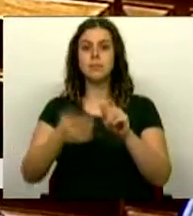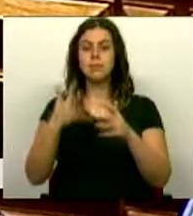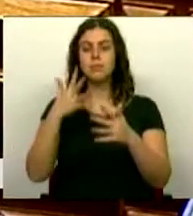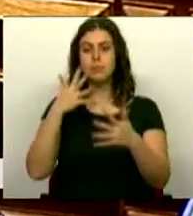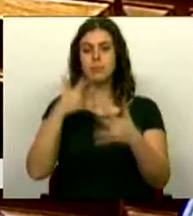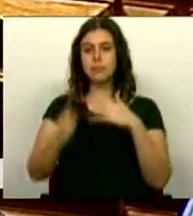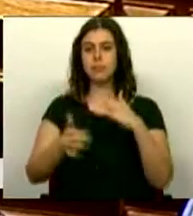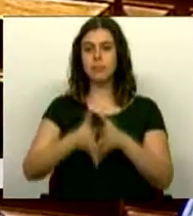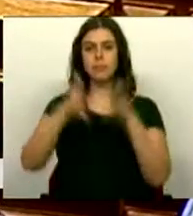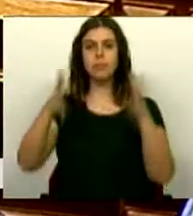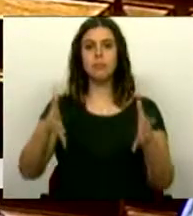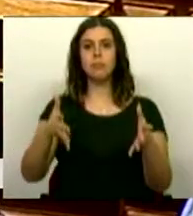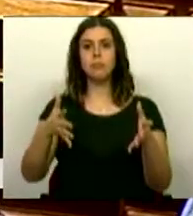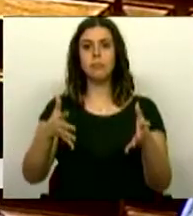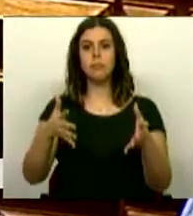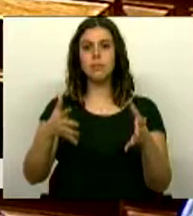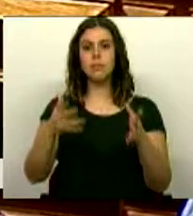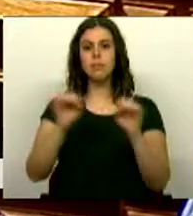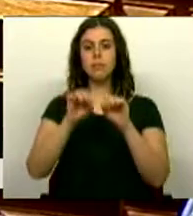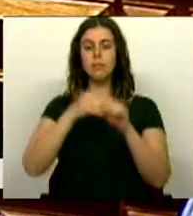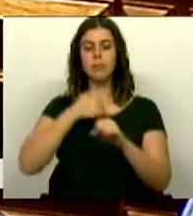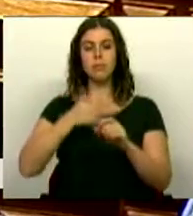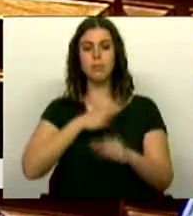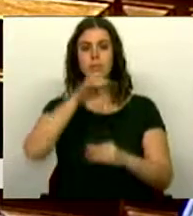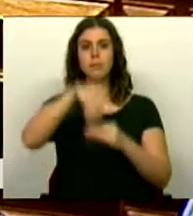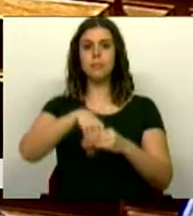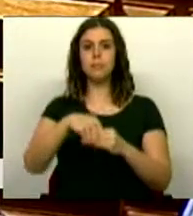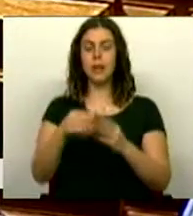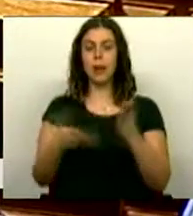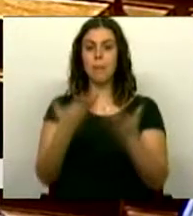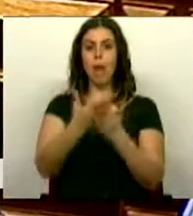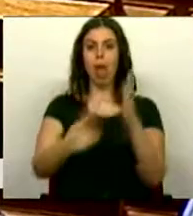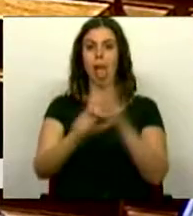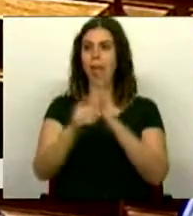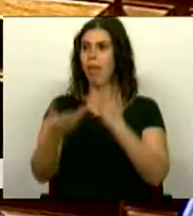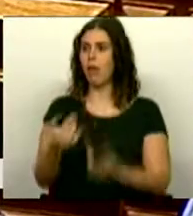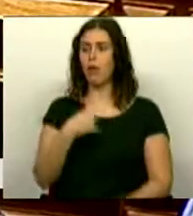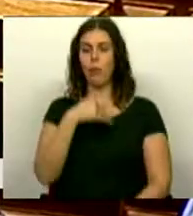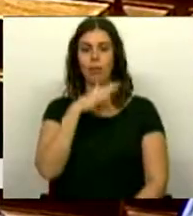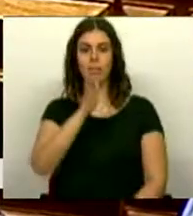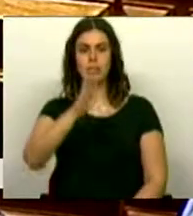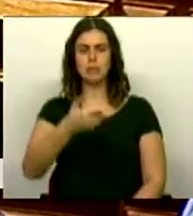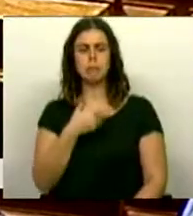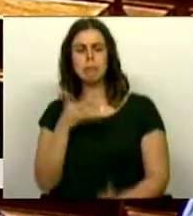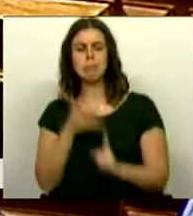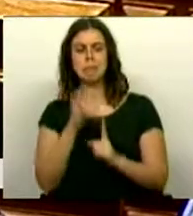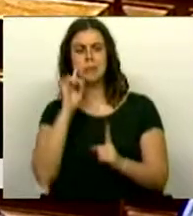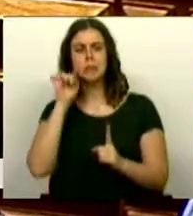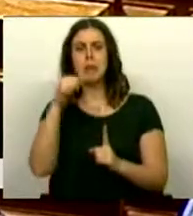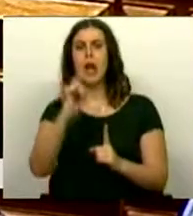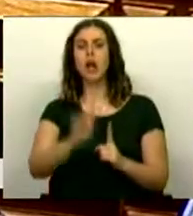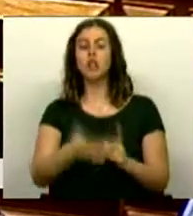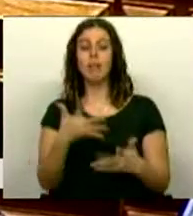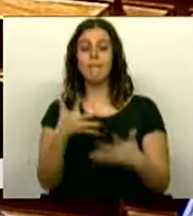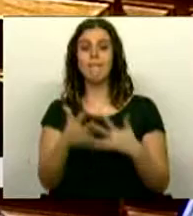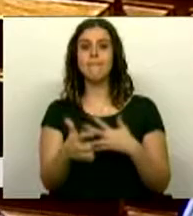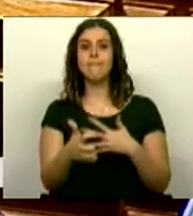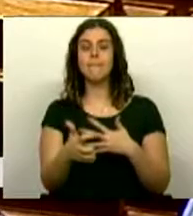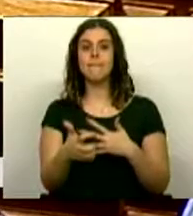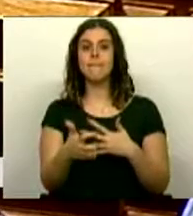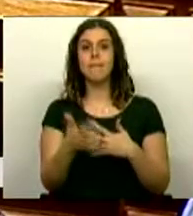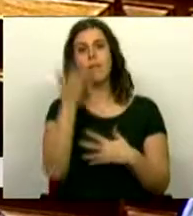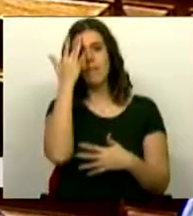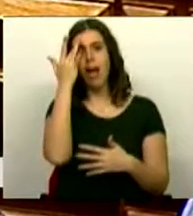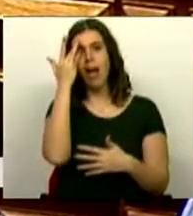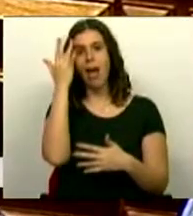transparência nas sociedades. A presente proposta de lei, como disse, tem um enfoque muito especial na transparência e